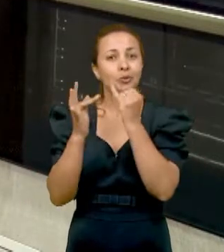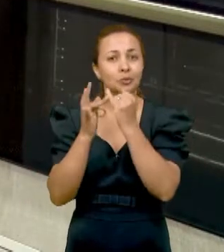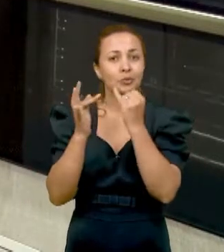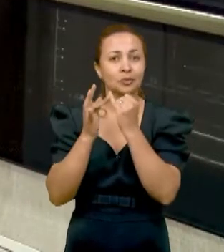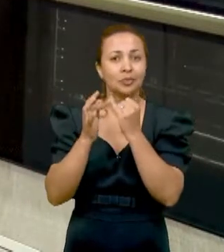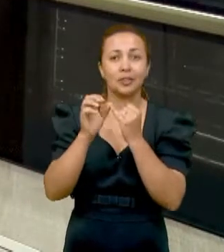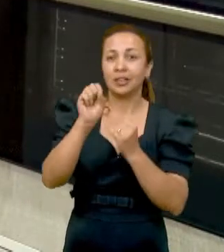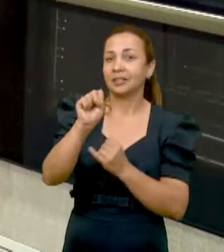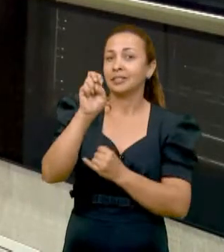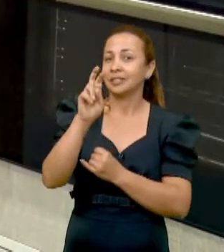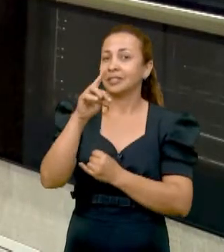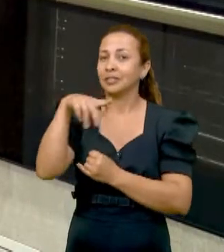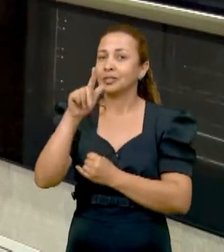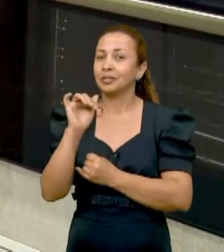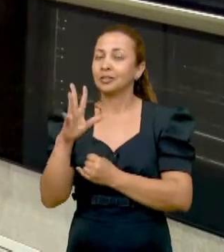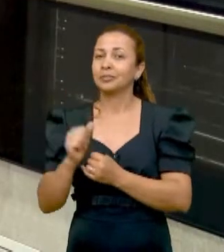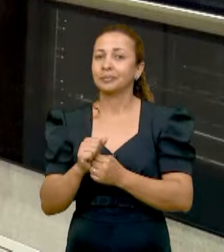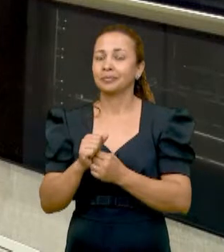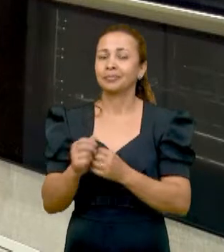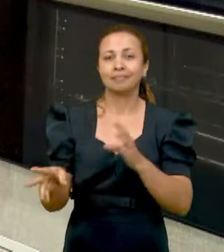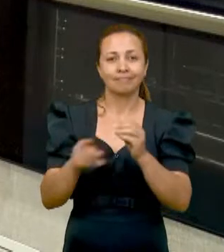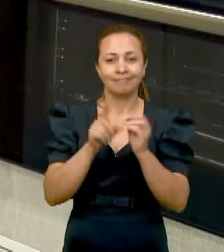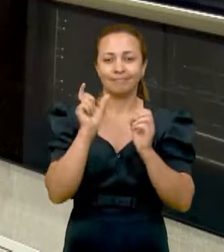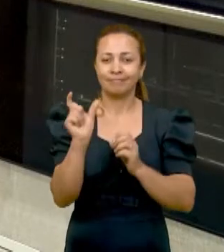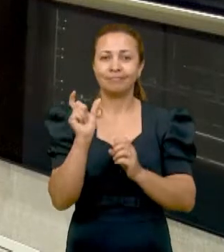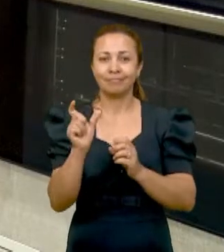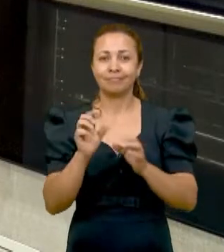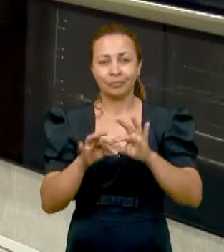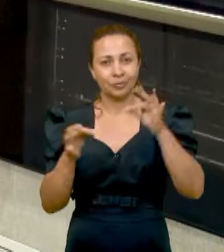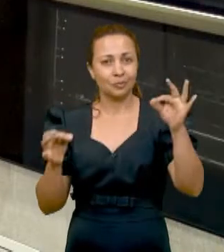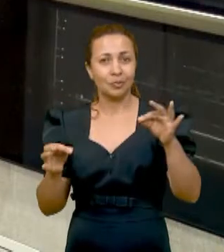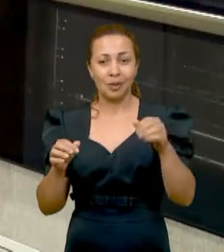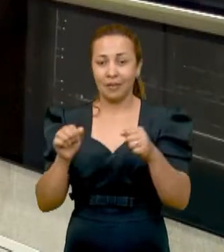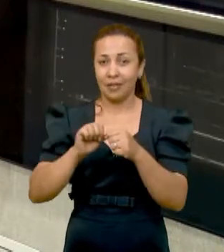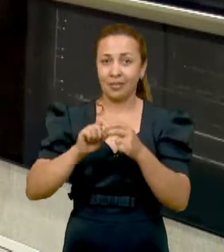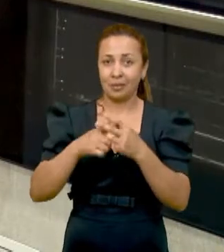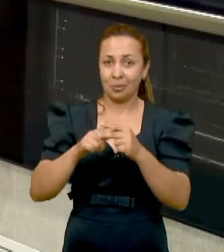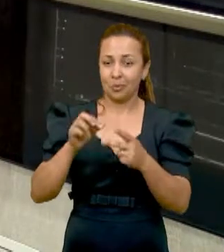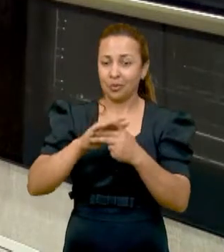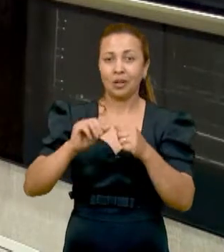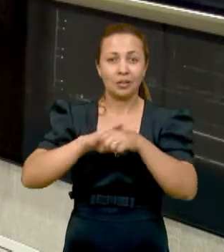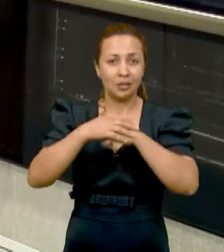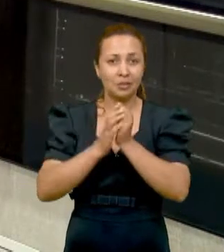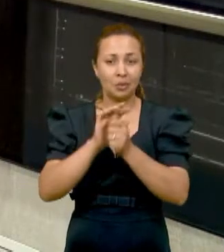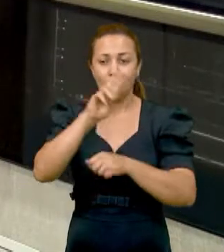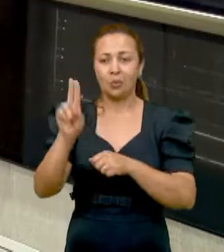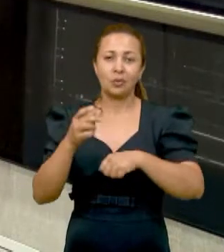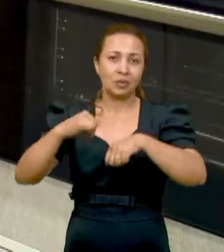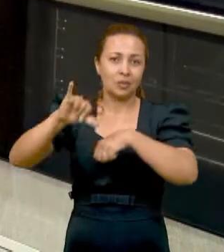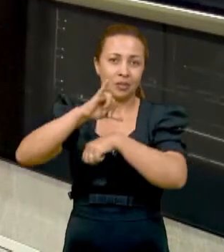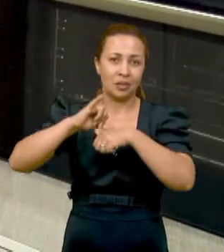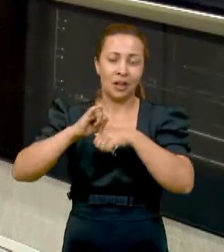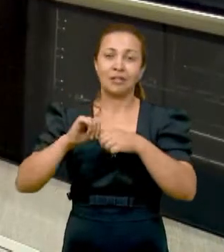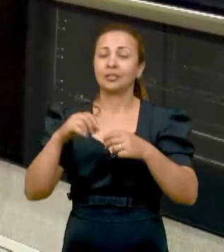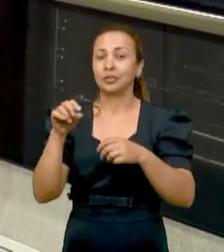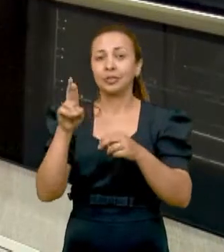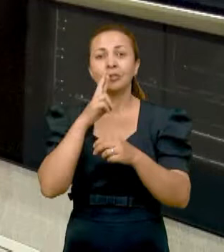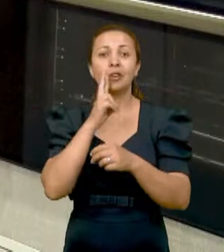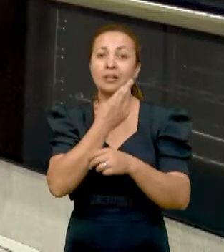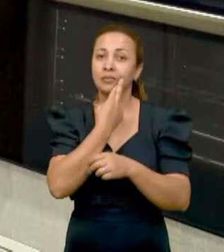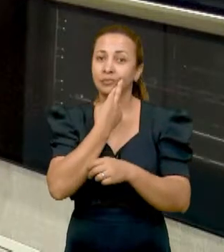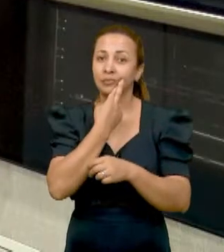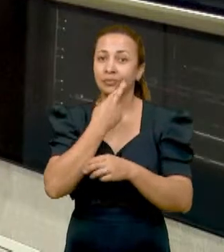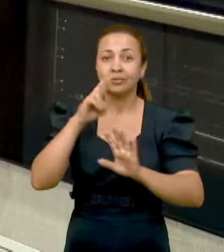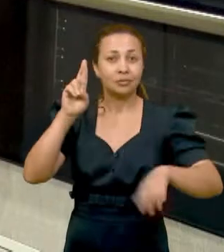Instituto Federal de Sergipe. E fez parte do projeto de extensão produção de sabão utilizando resíduo de óleo dos restaurantes da Orla de